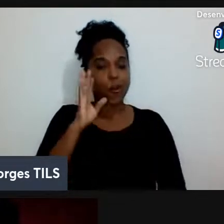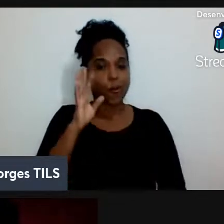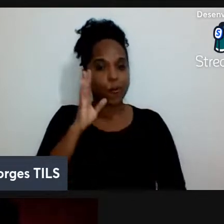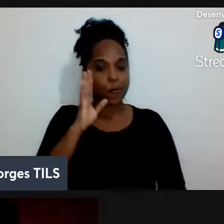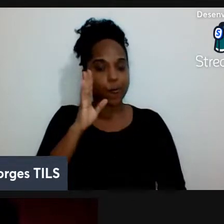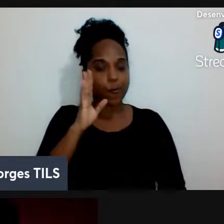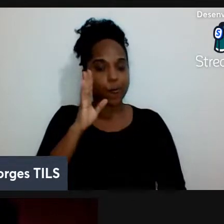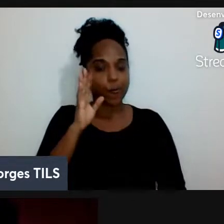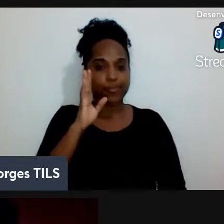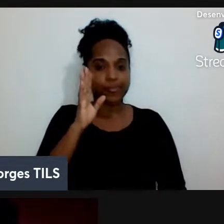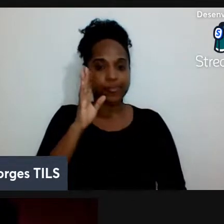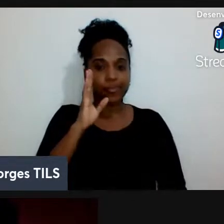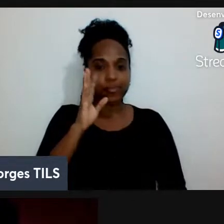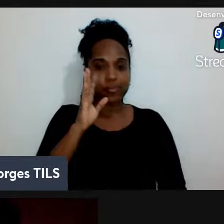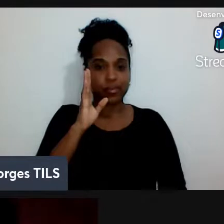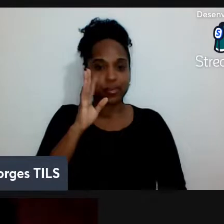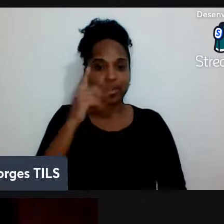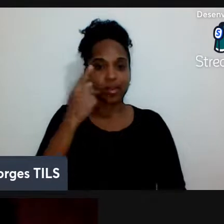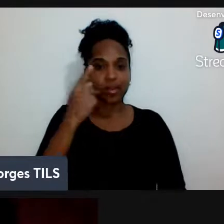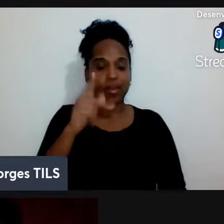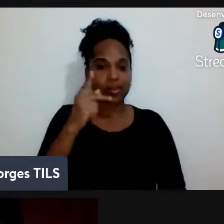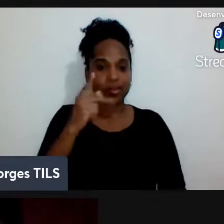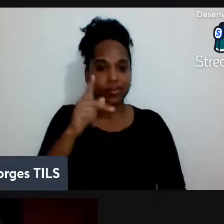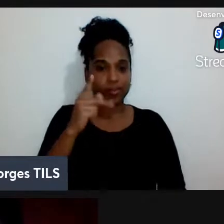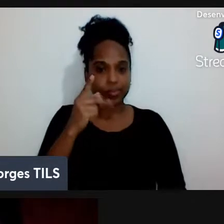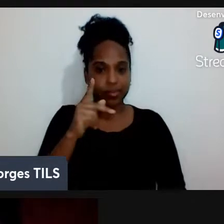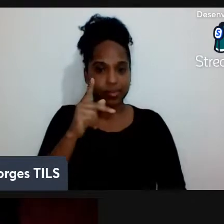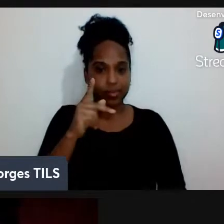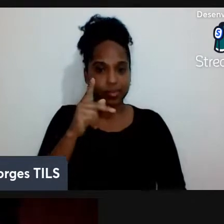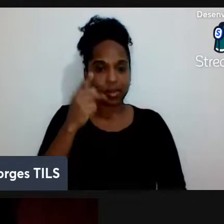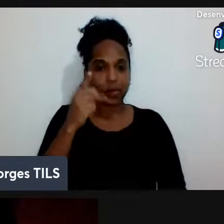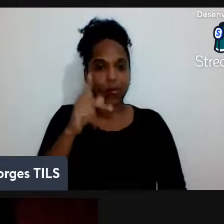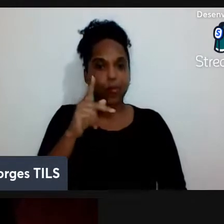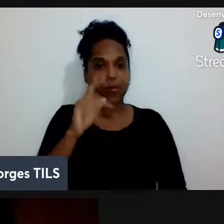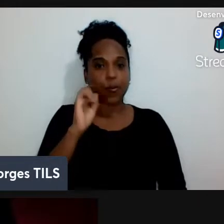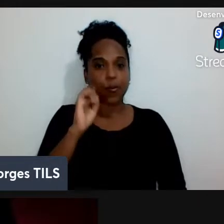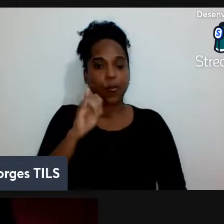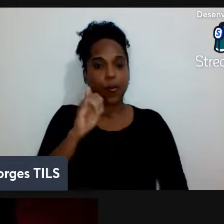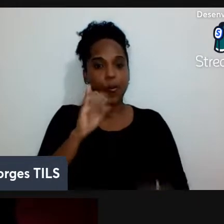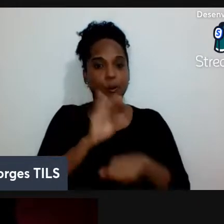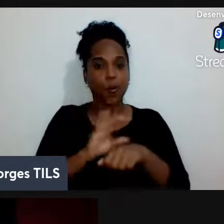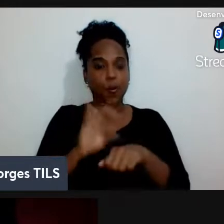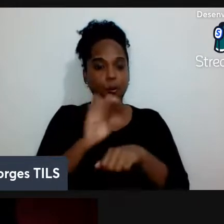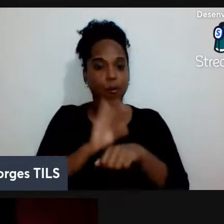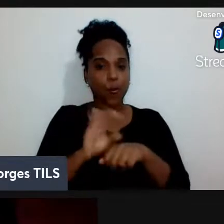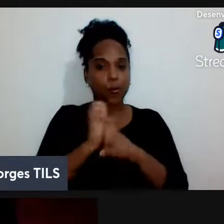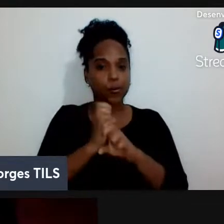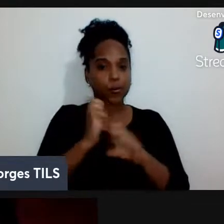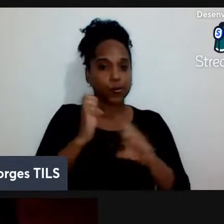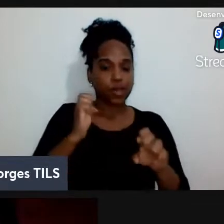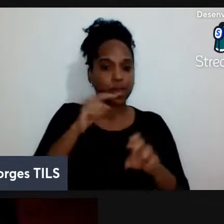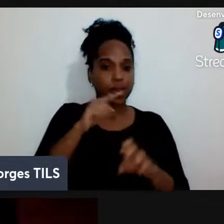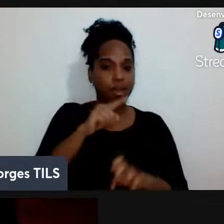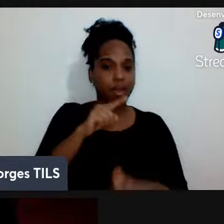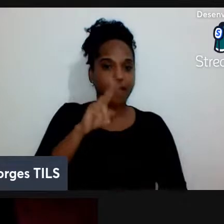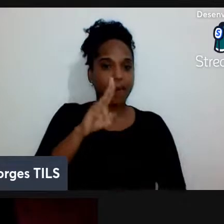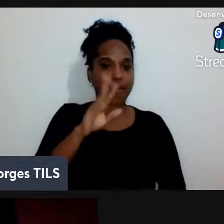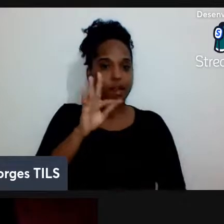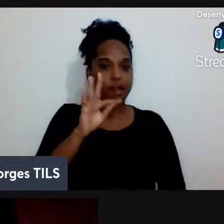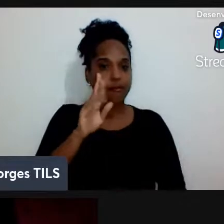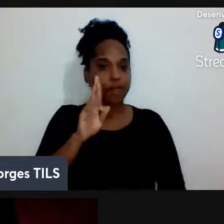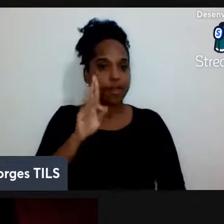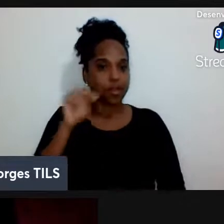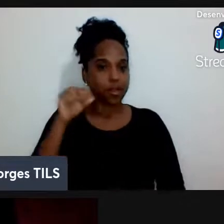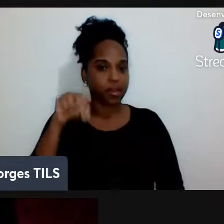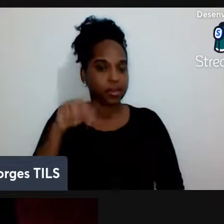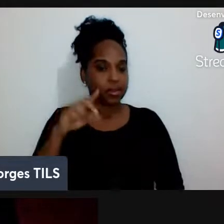isso nos cursos de engenharia do RTRM tem isso né assim na sua estrutura curricular